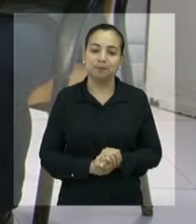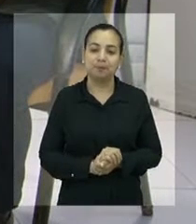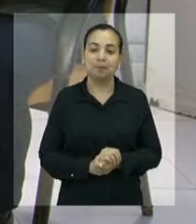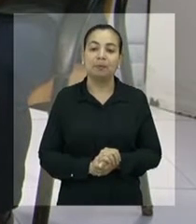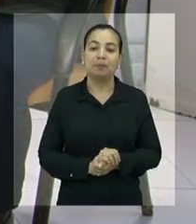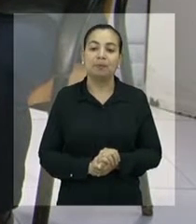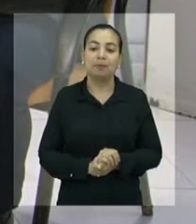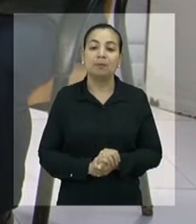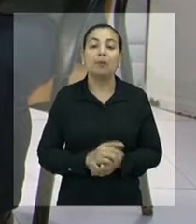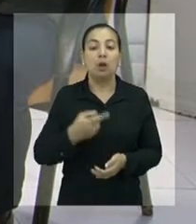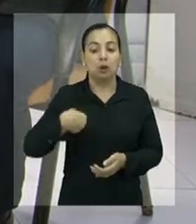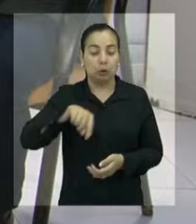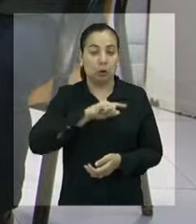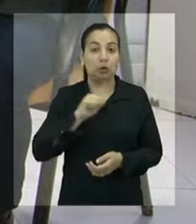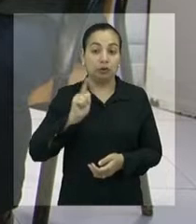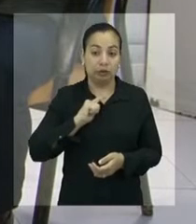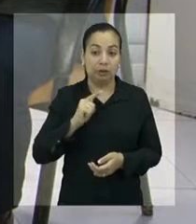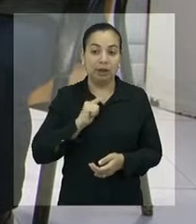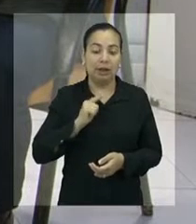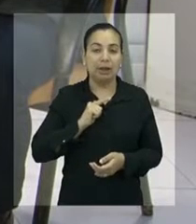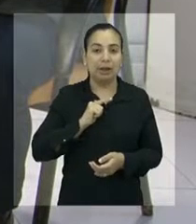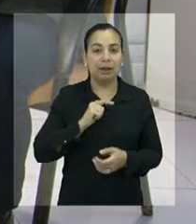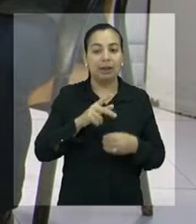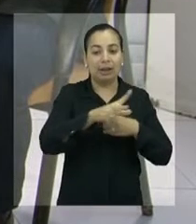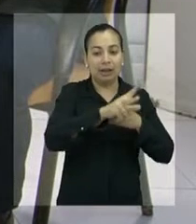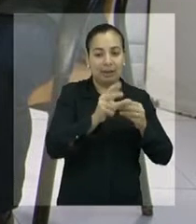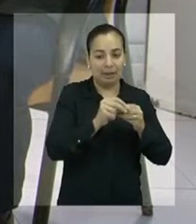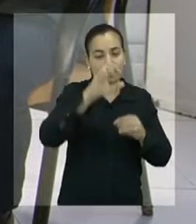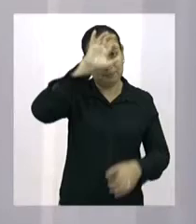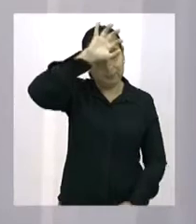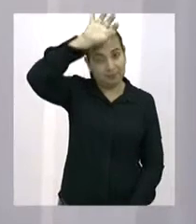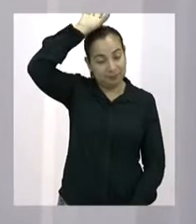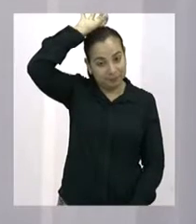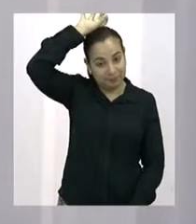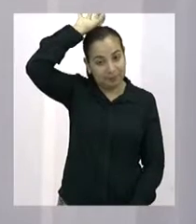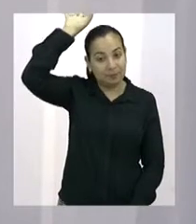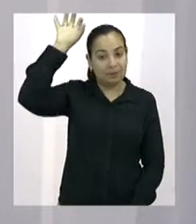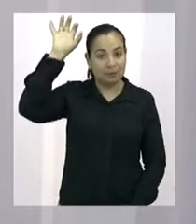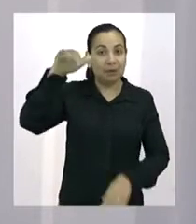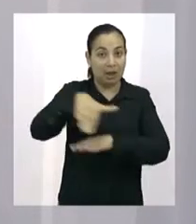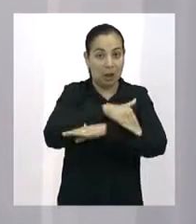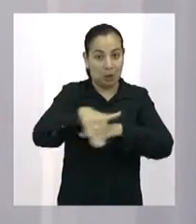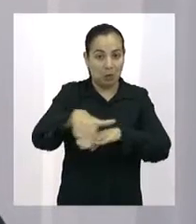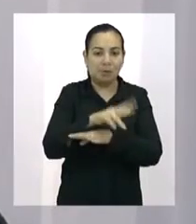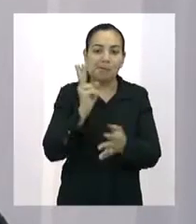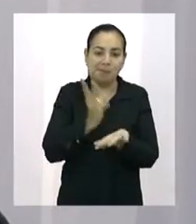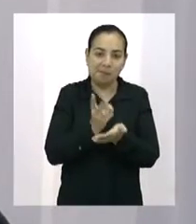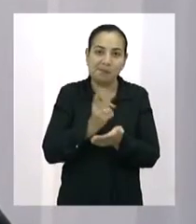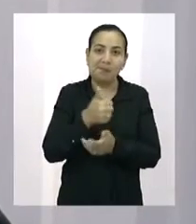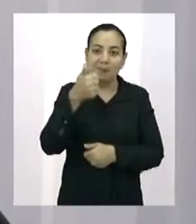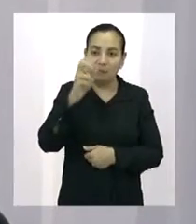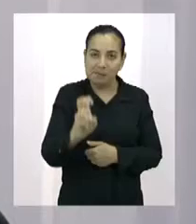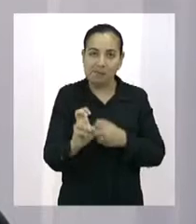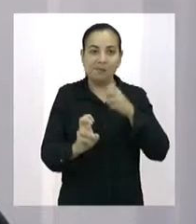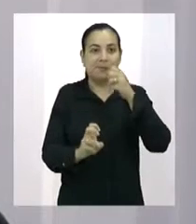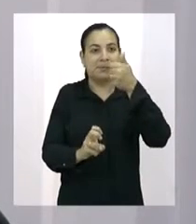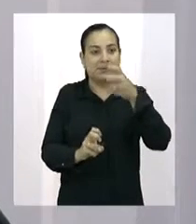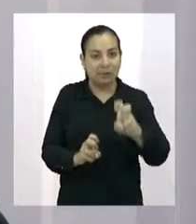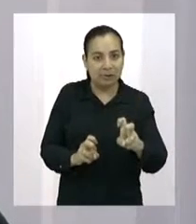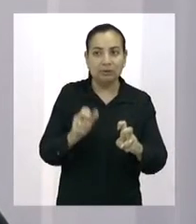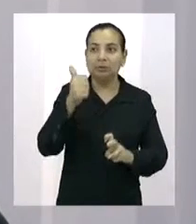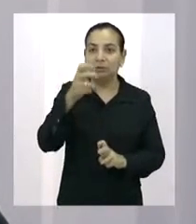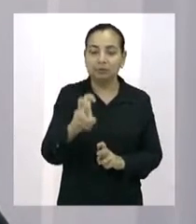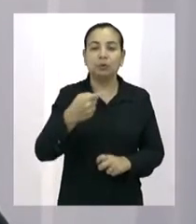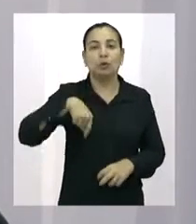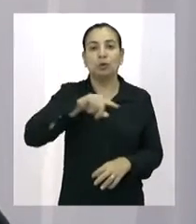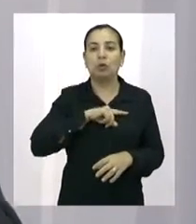um programa chamado Gabinete do Plácido na Rua. A cada 15 dias, nós visitamos um bairro da